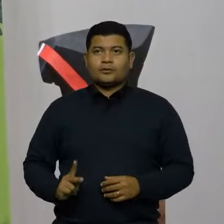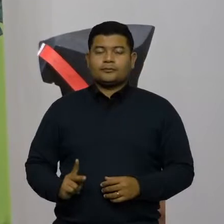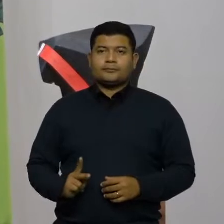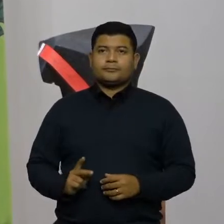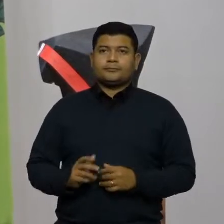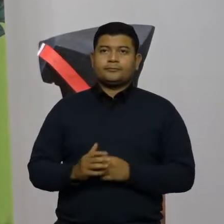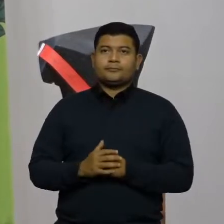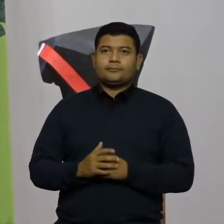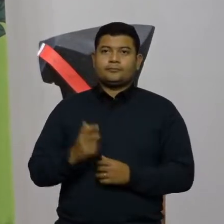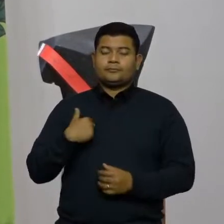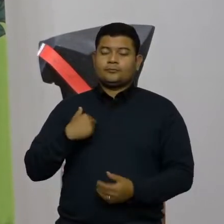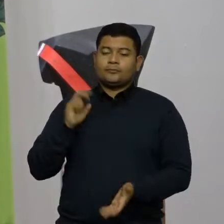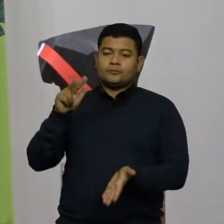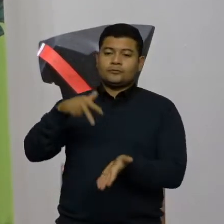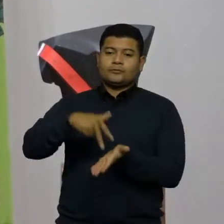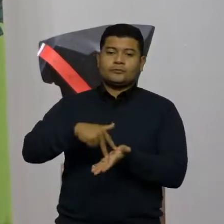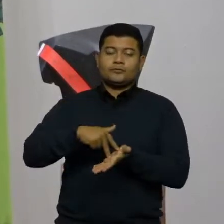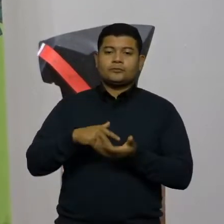quero falar sobre